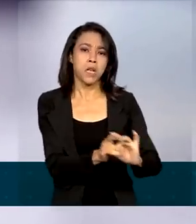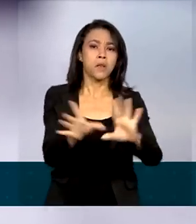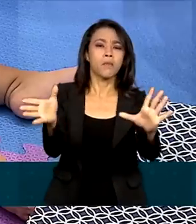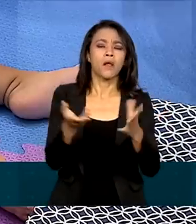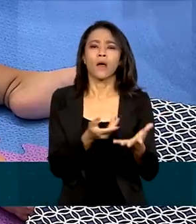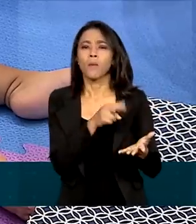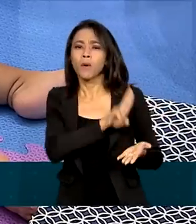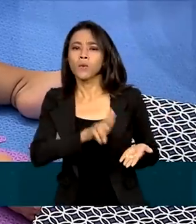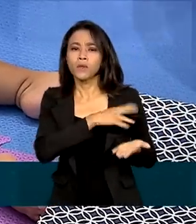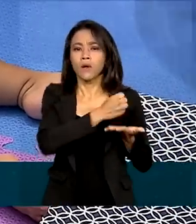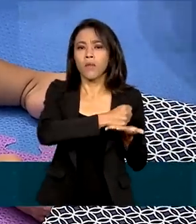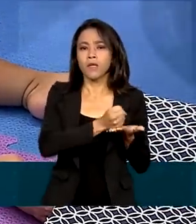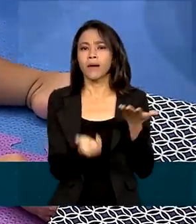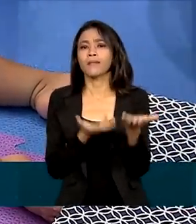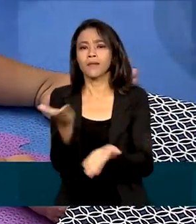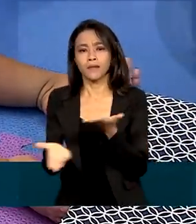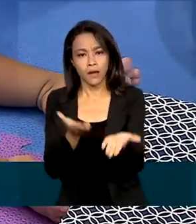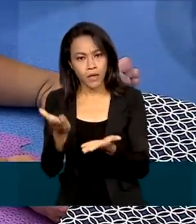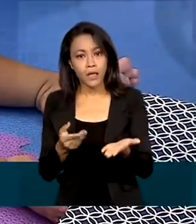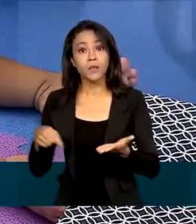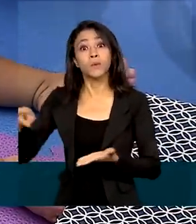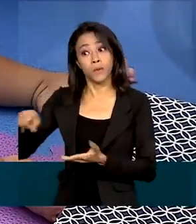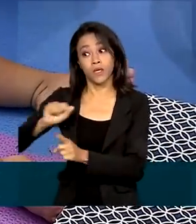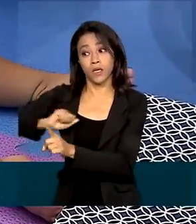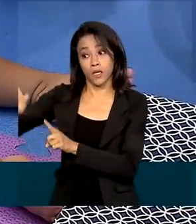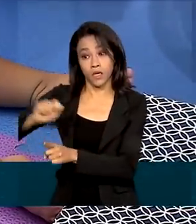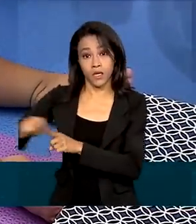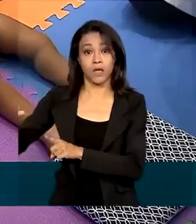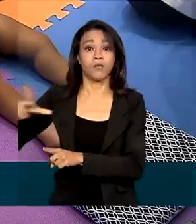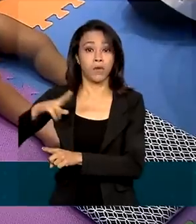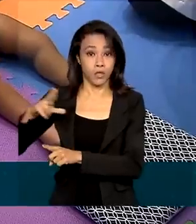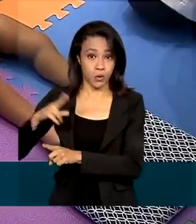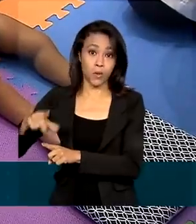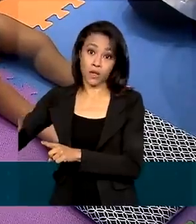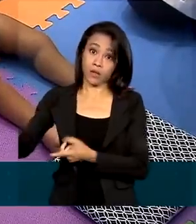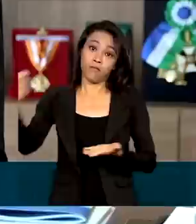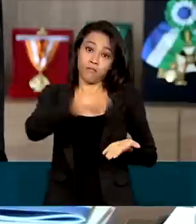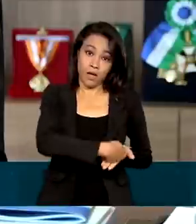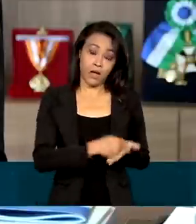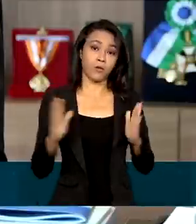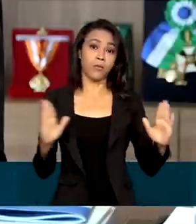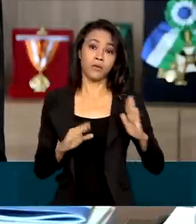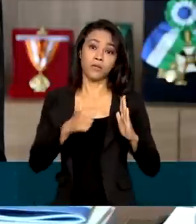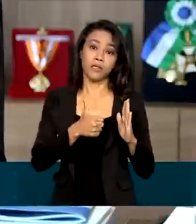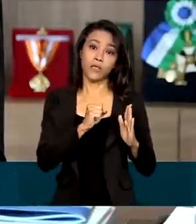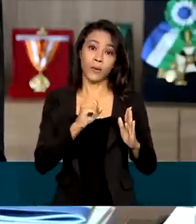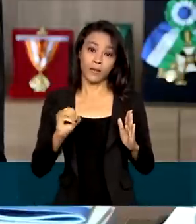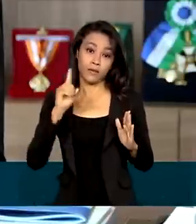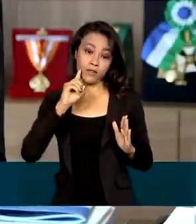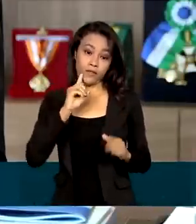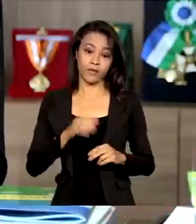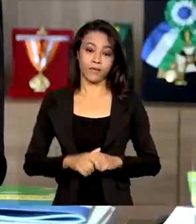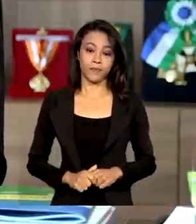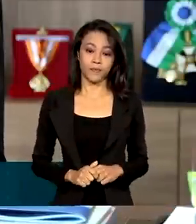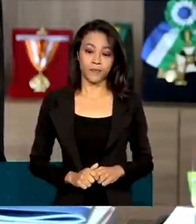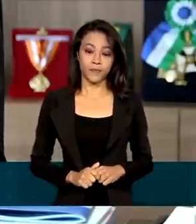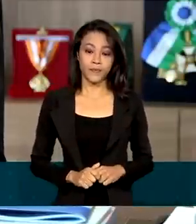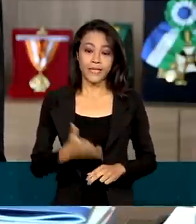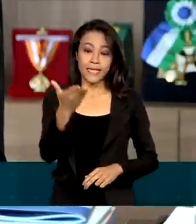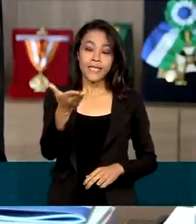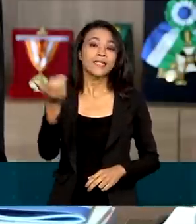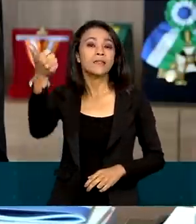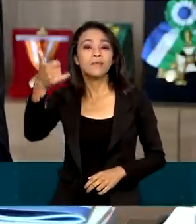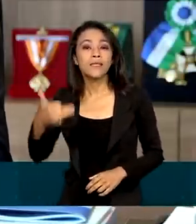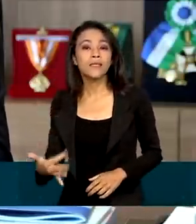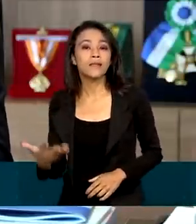tratamentos cobertos por planos de saúde em até 180 dias. Essa terapia tem uma promessa de